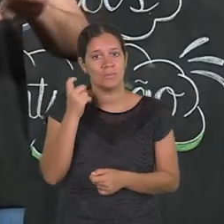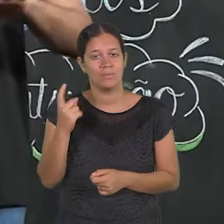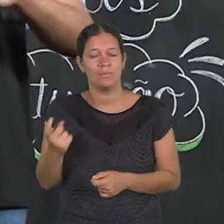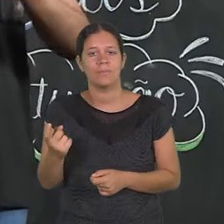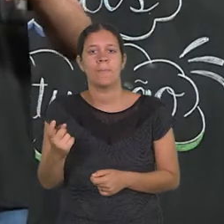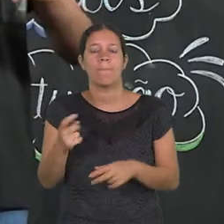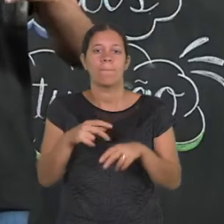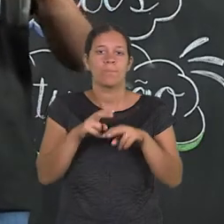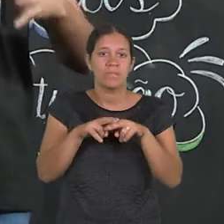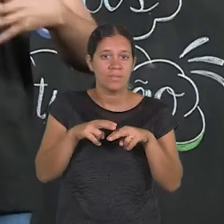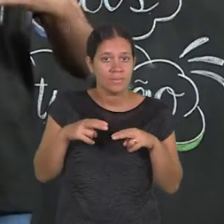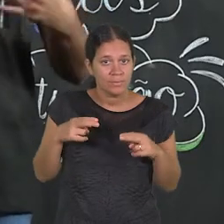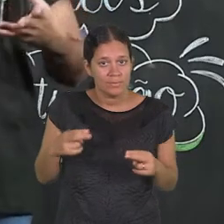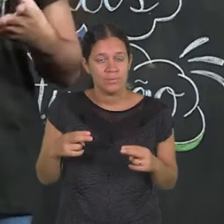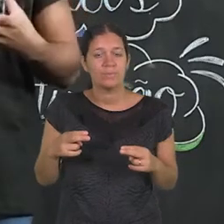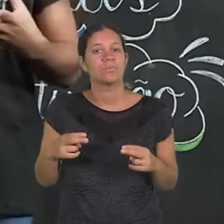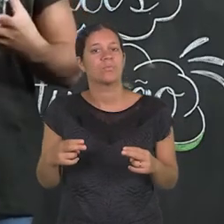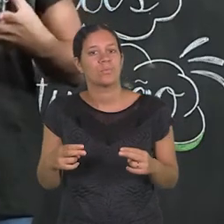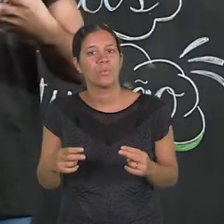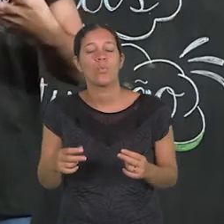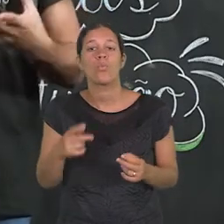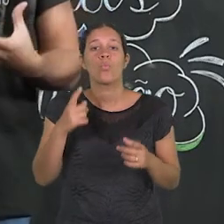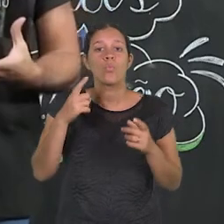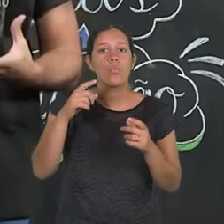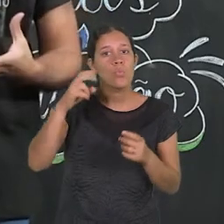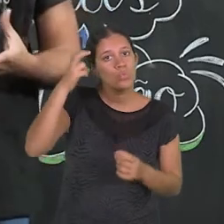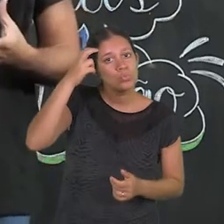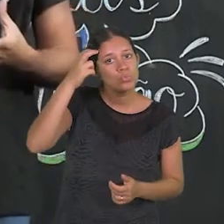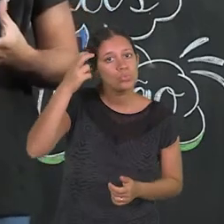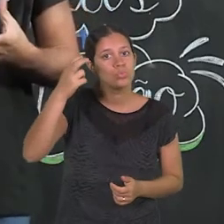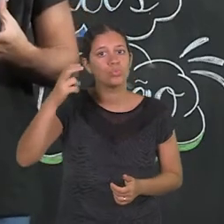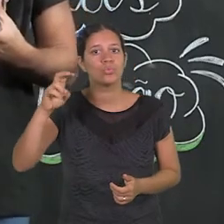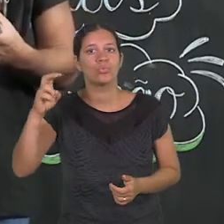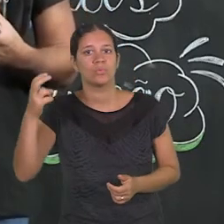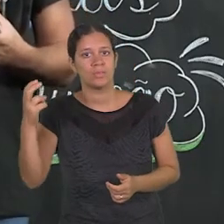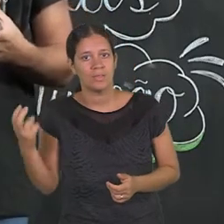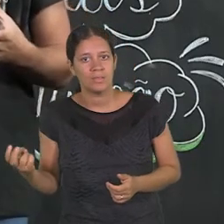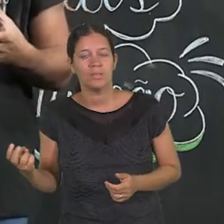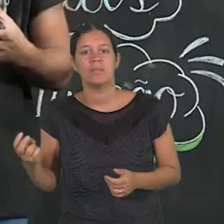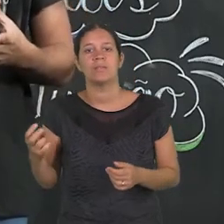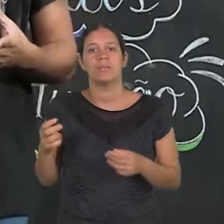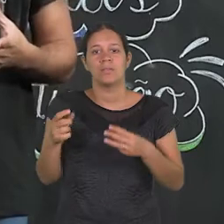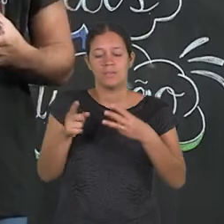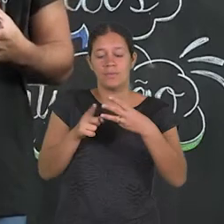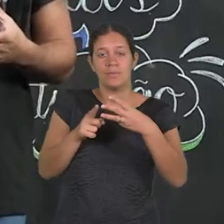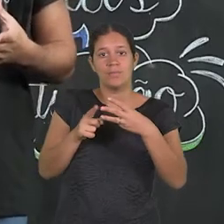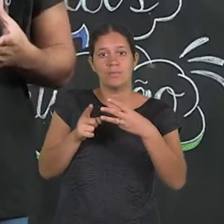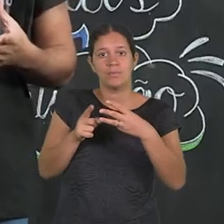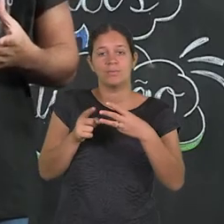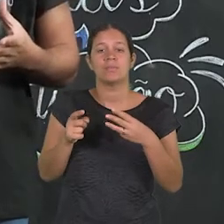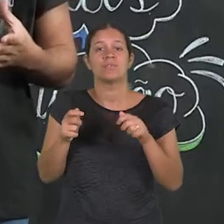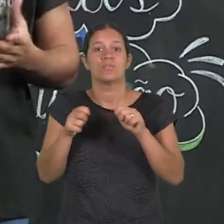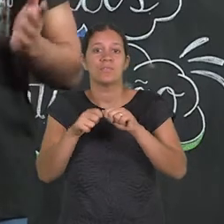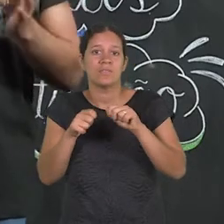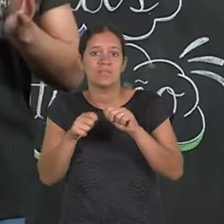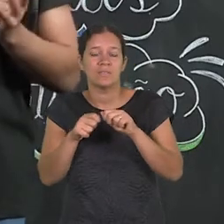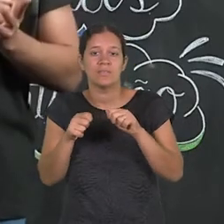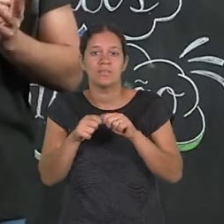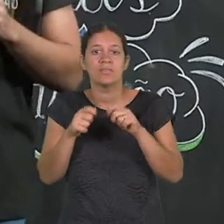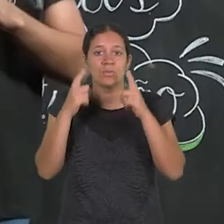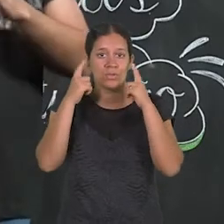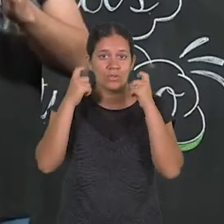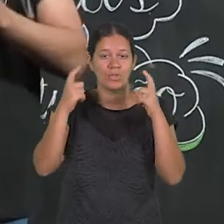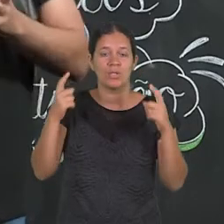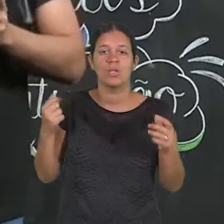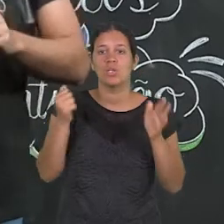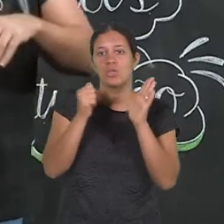os sons. Por isso que a onomatopeia também é uma questão cultural. Lembra disso, então. A onomatopeia é uma tentativa de reproduzir o